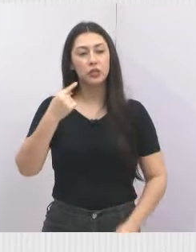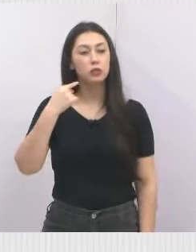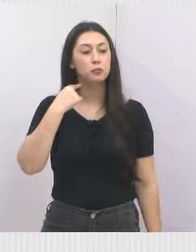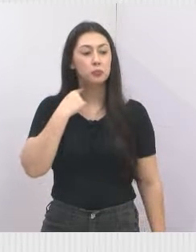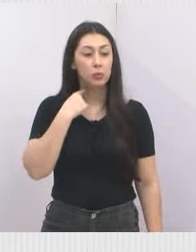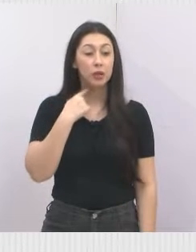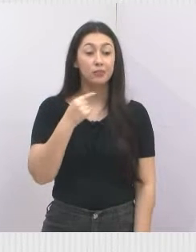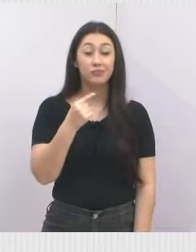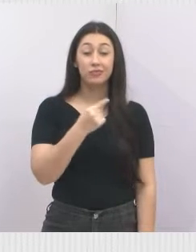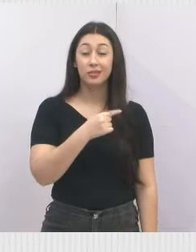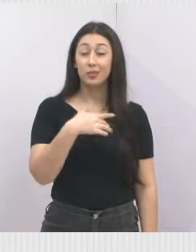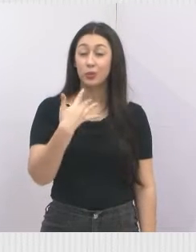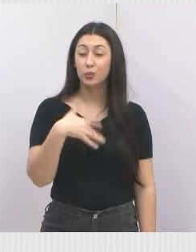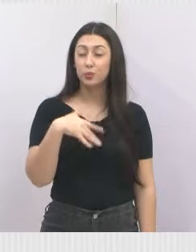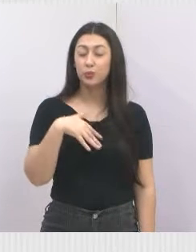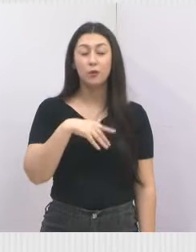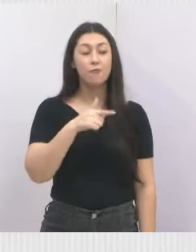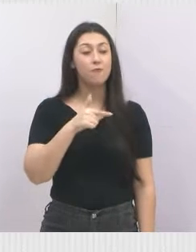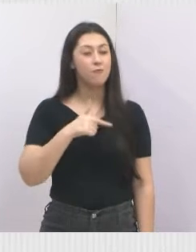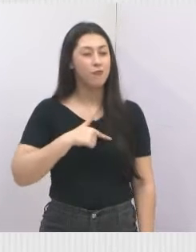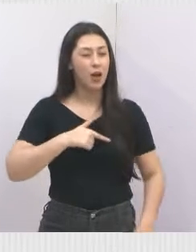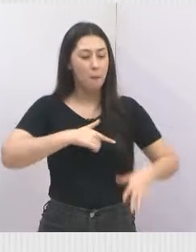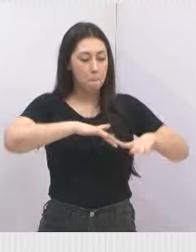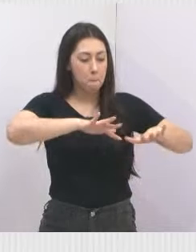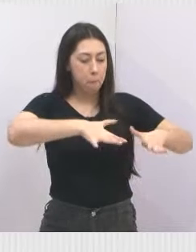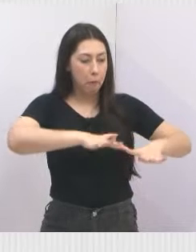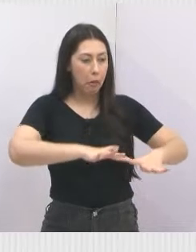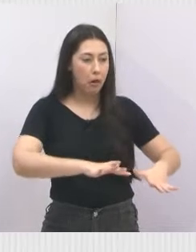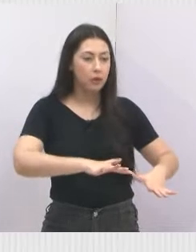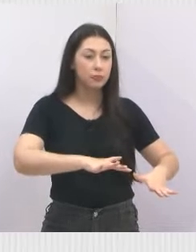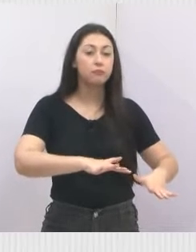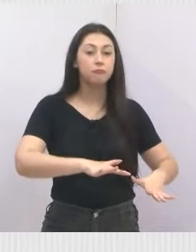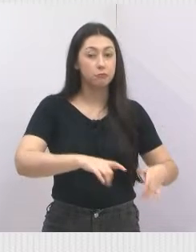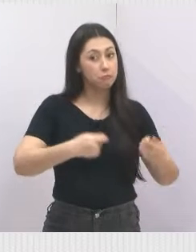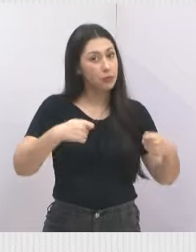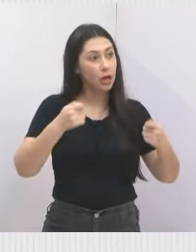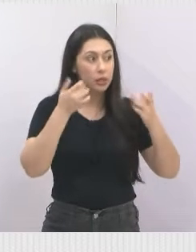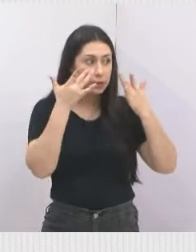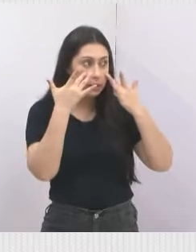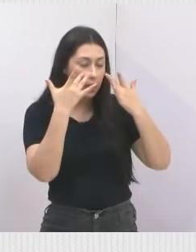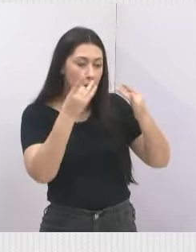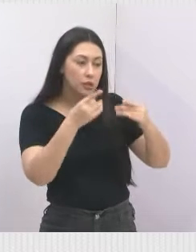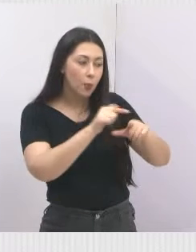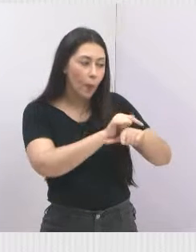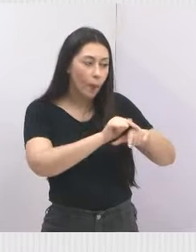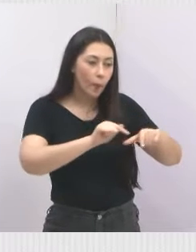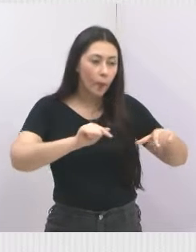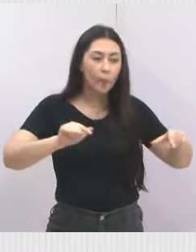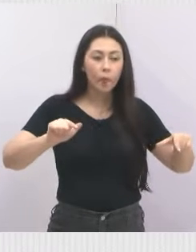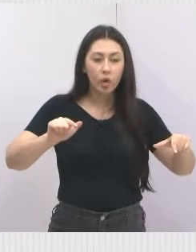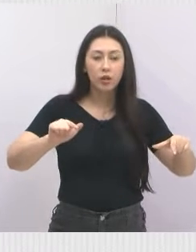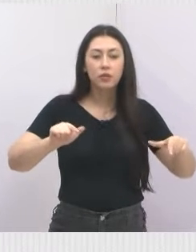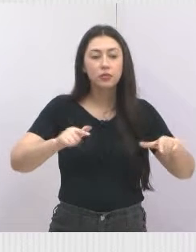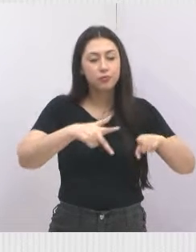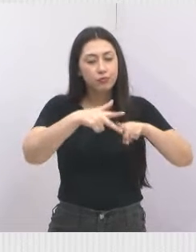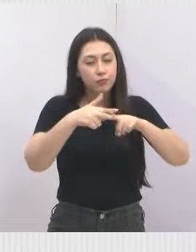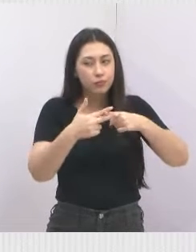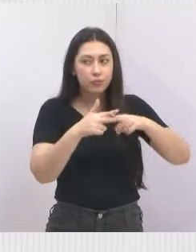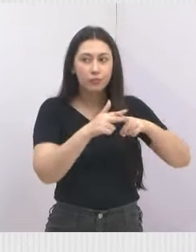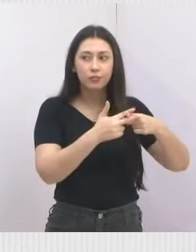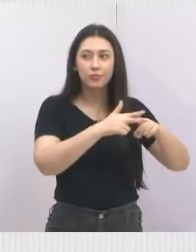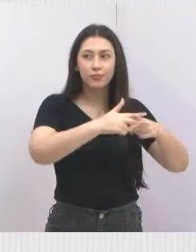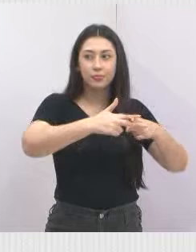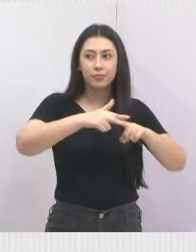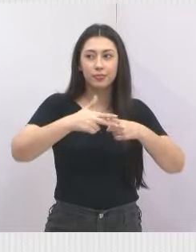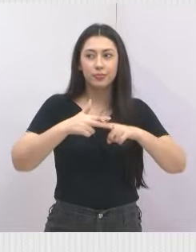está feio o negócio, está afundando tudo, dá uma atenção lá, tapa-buraco, recuperar esse pedaço